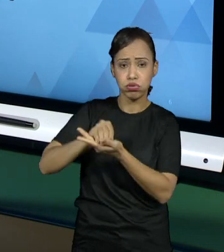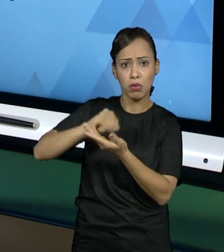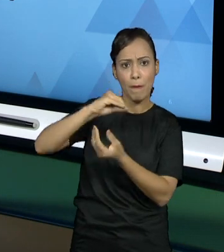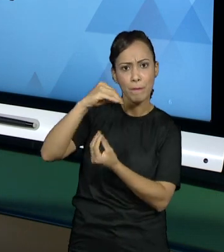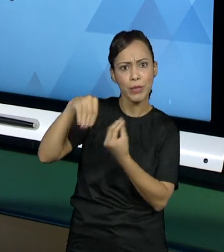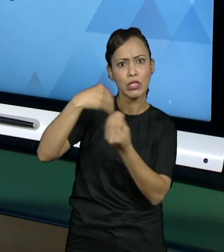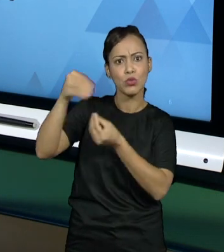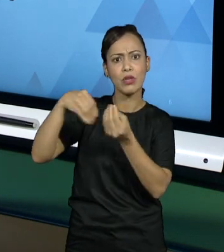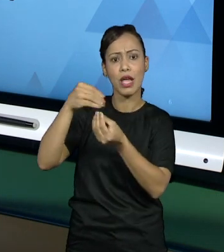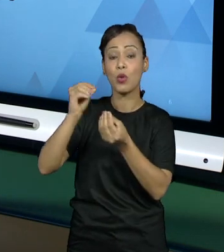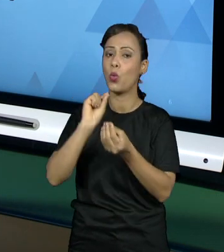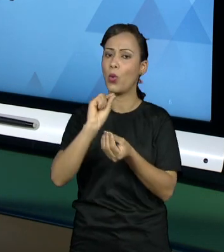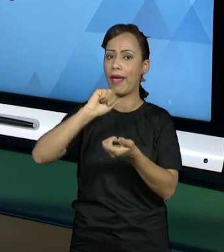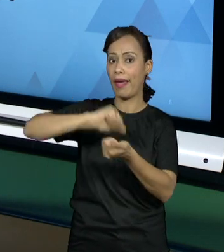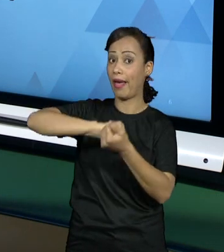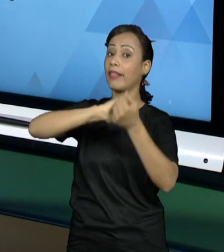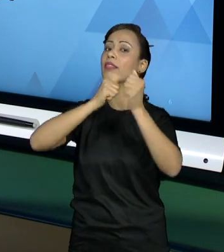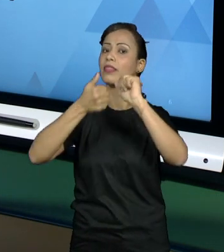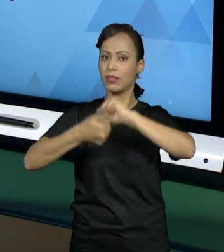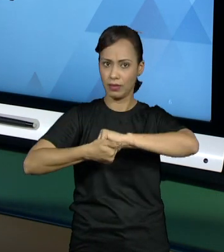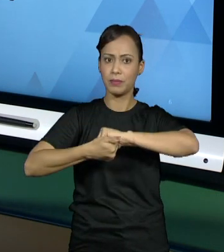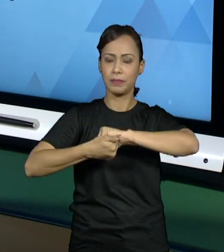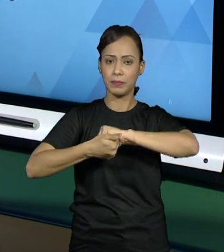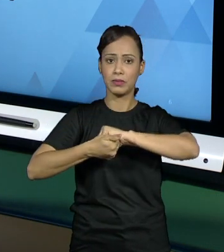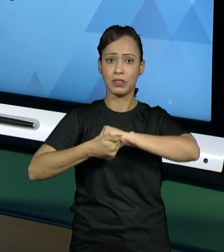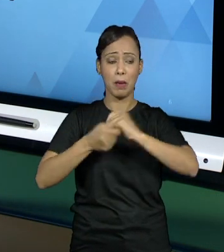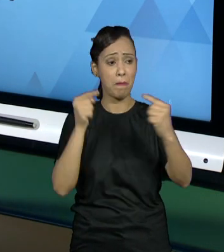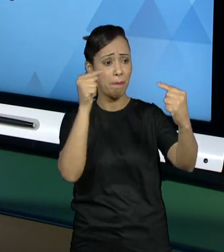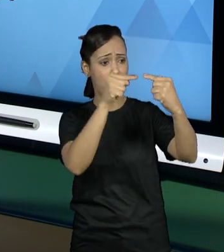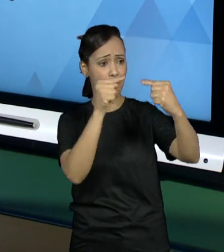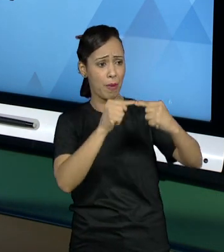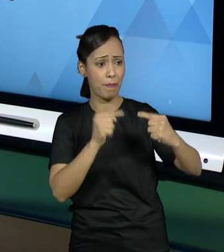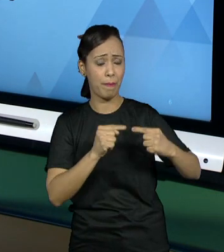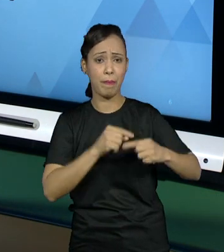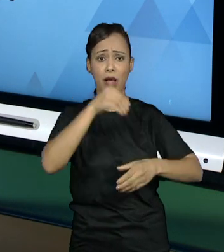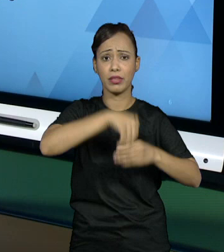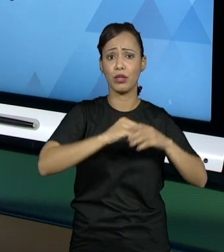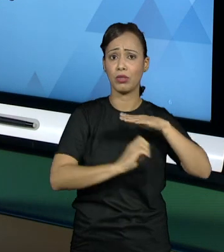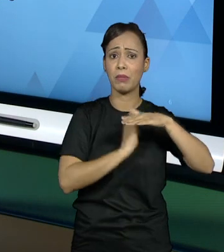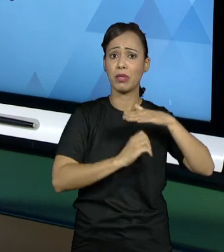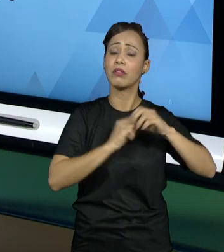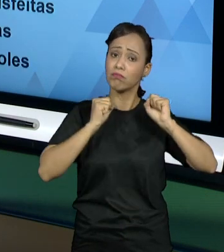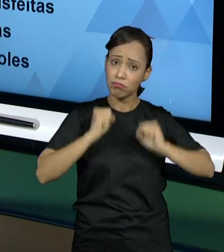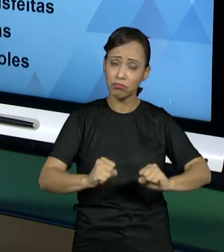outra empresa, adaptar para que isso possa ser aplicado também na sua organização.